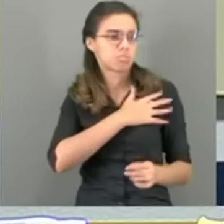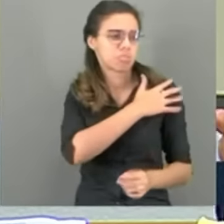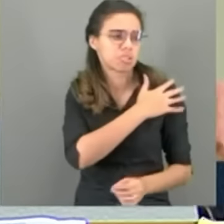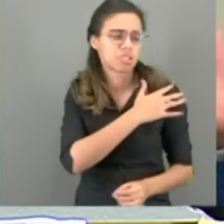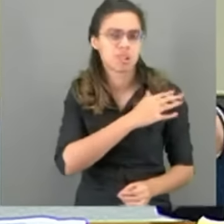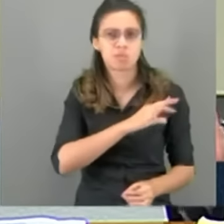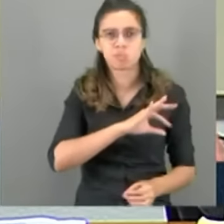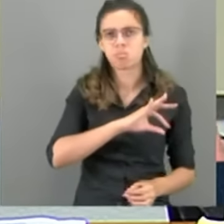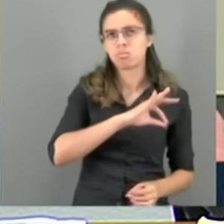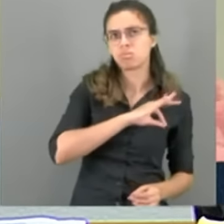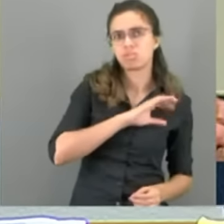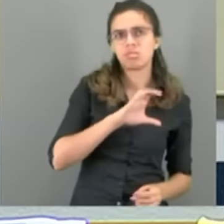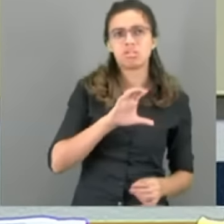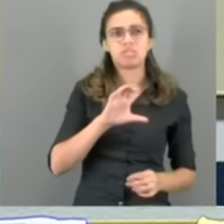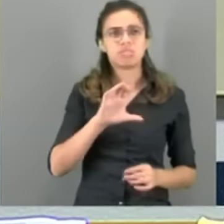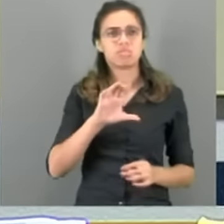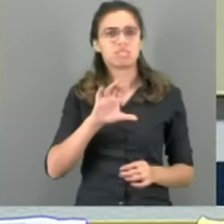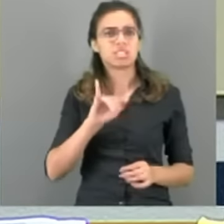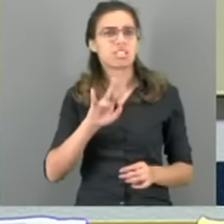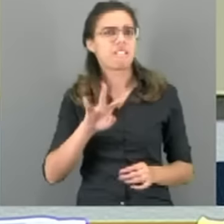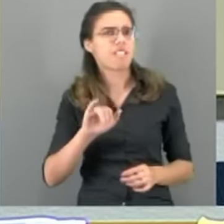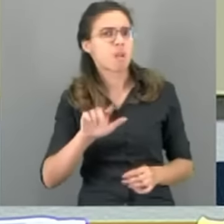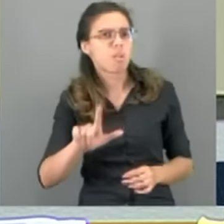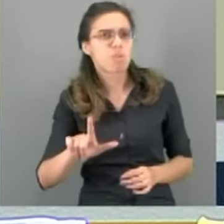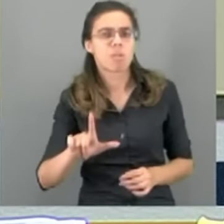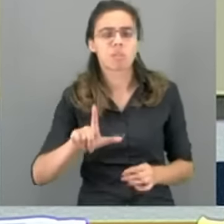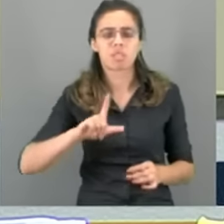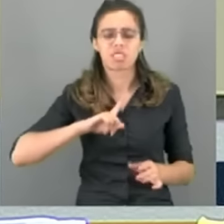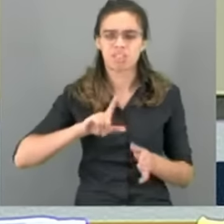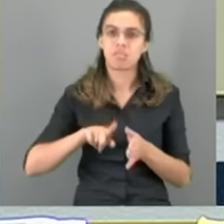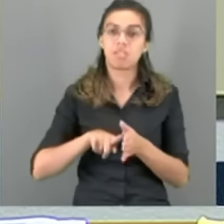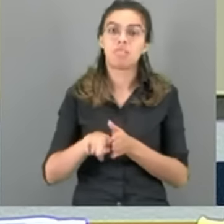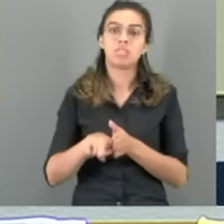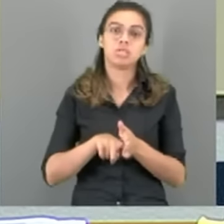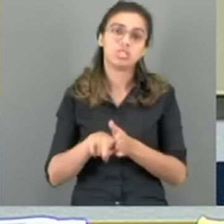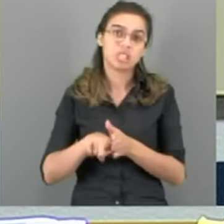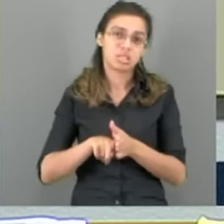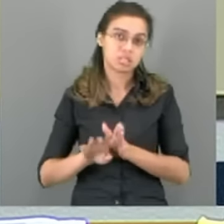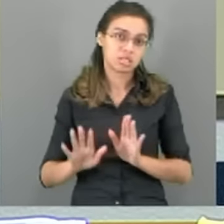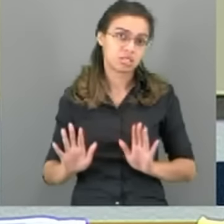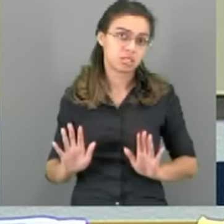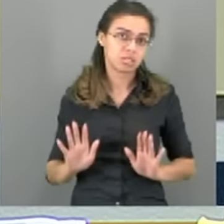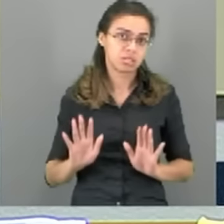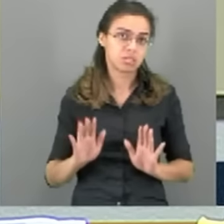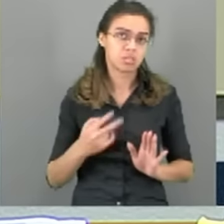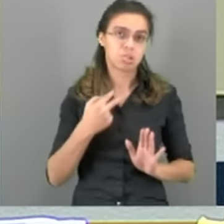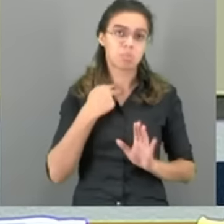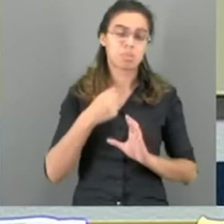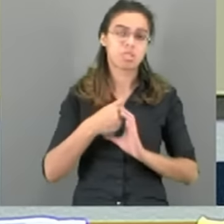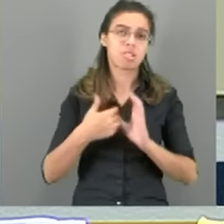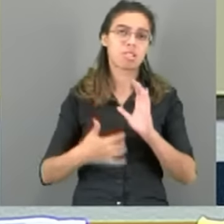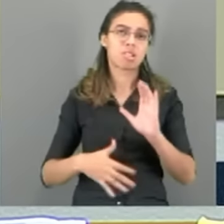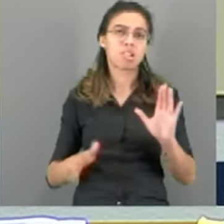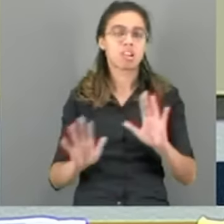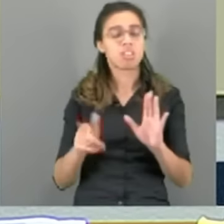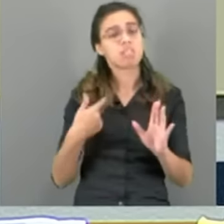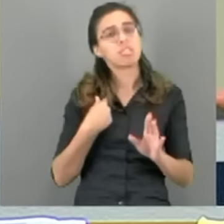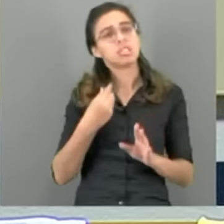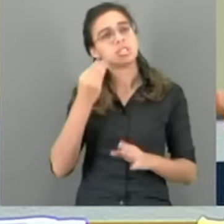ser descaracterizados com a Polícia Civil, porque eles servem para investigação. e a gente tenta, na Polícia e nos outros